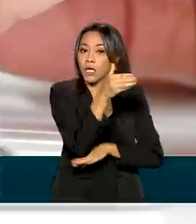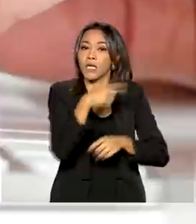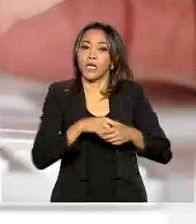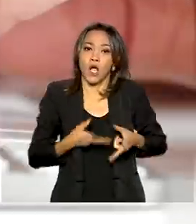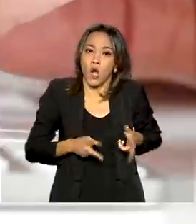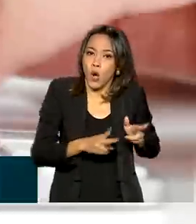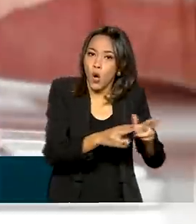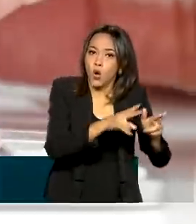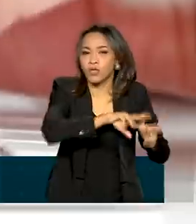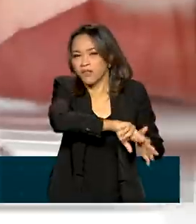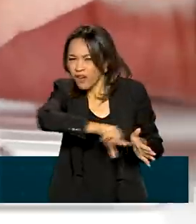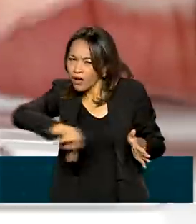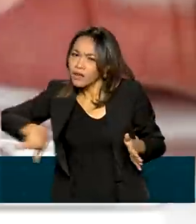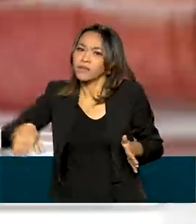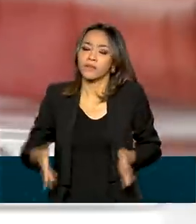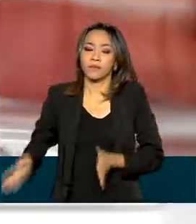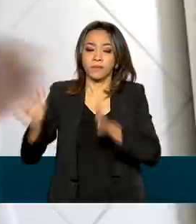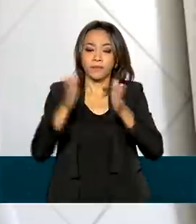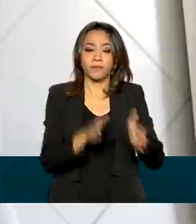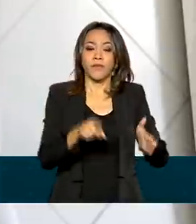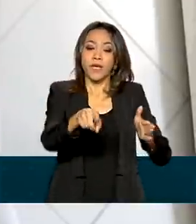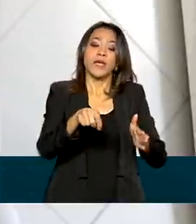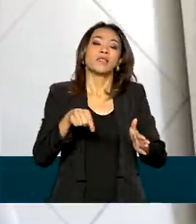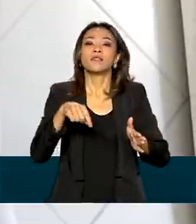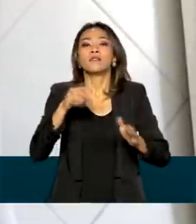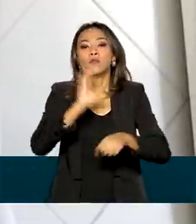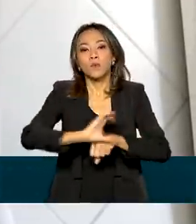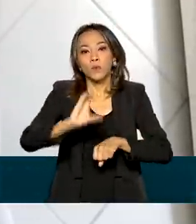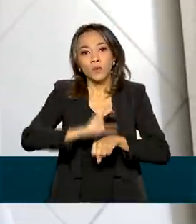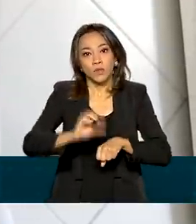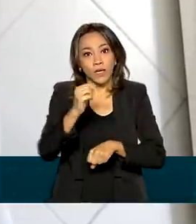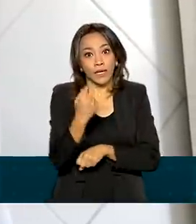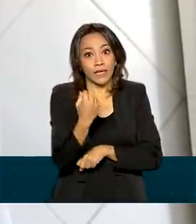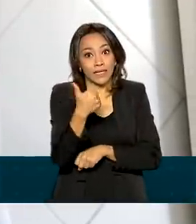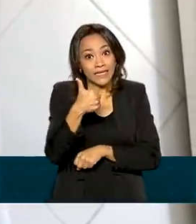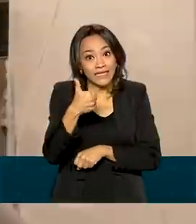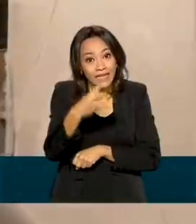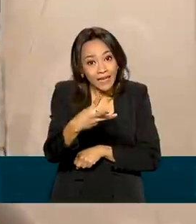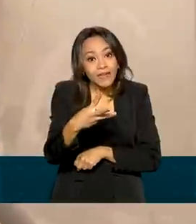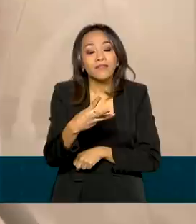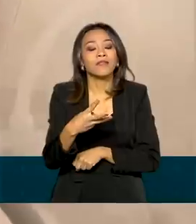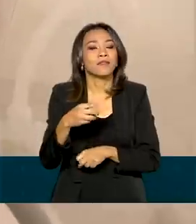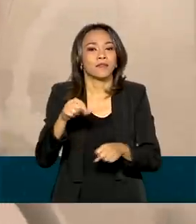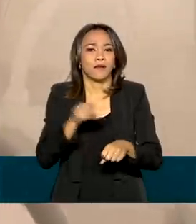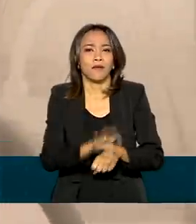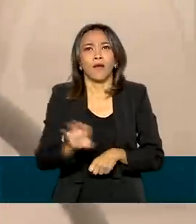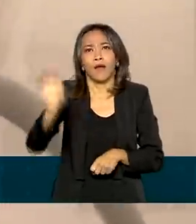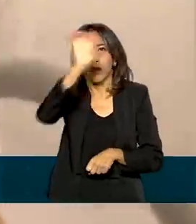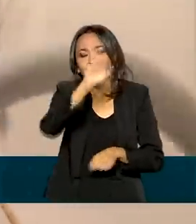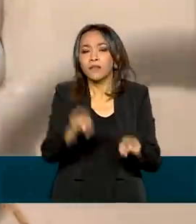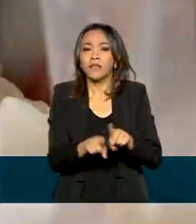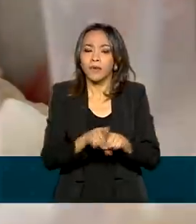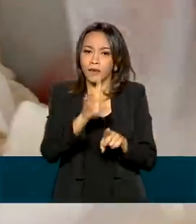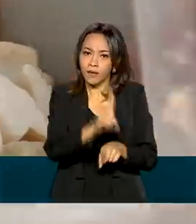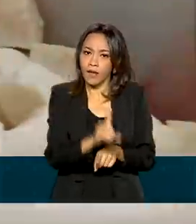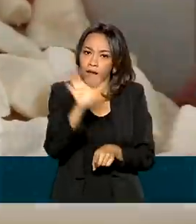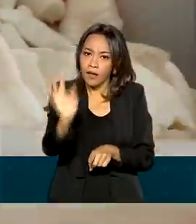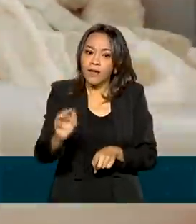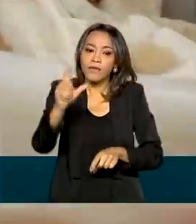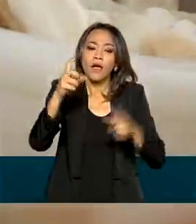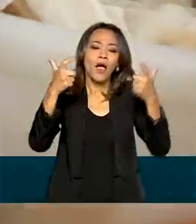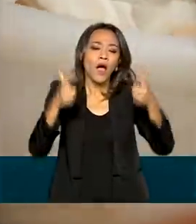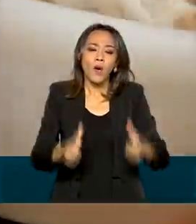outros. Os cursos do Qualifica Mulher estão em 13 estados e no Distrito Federal e são realizados nos